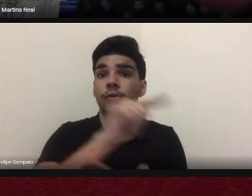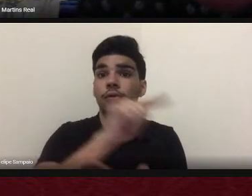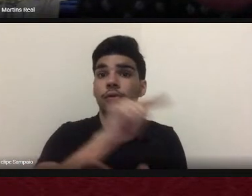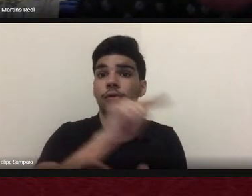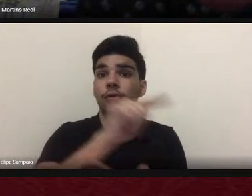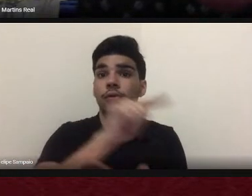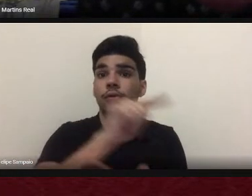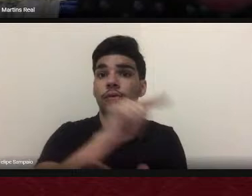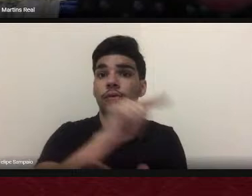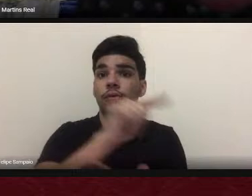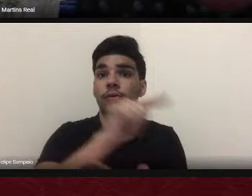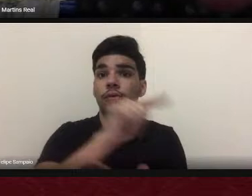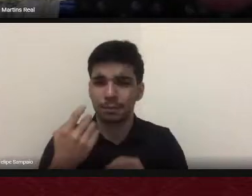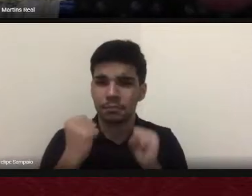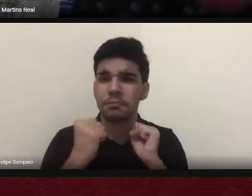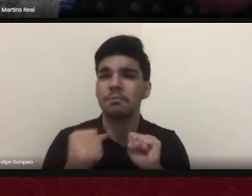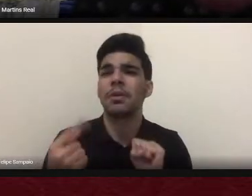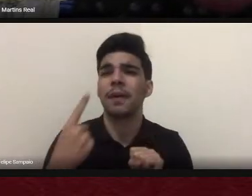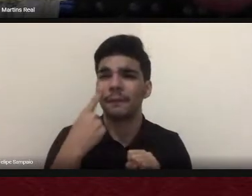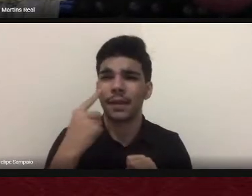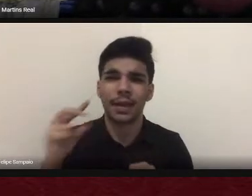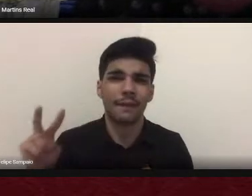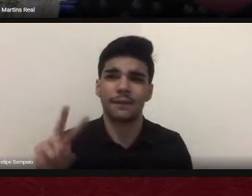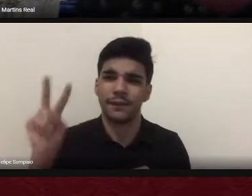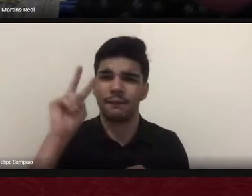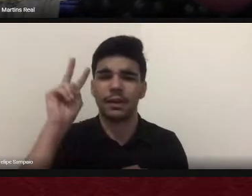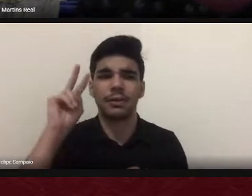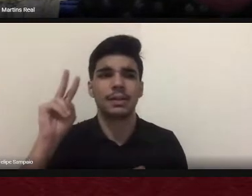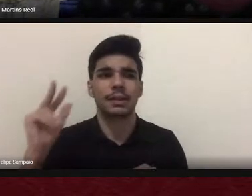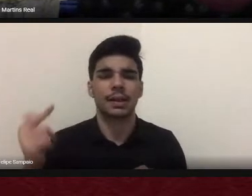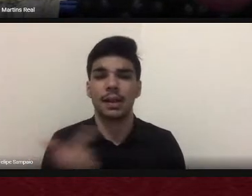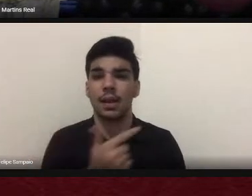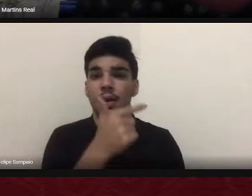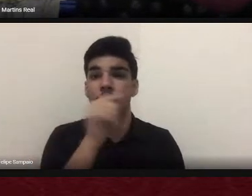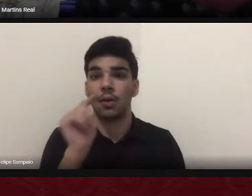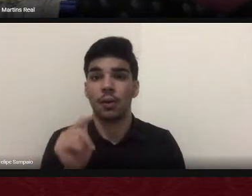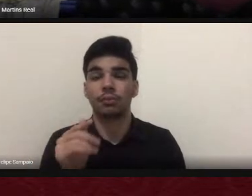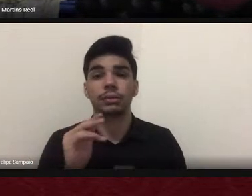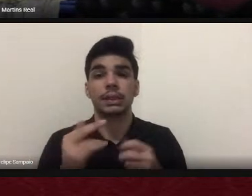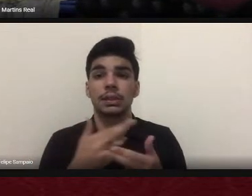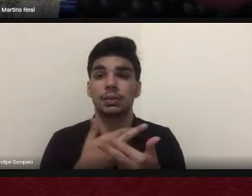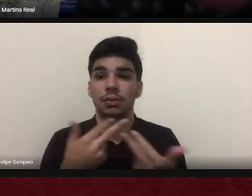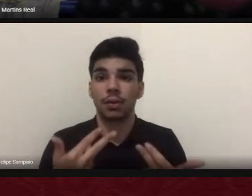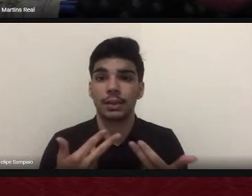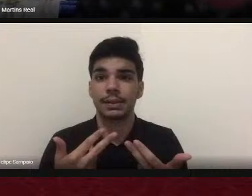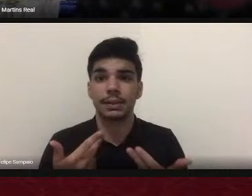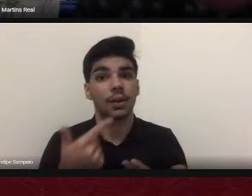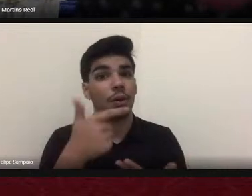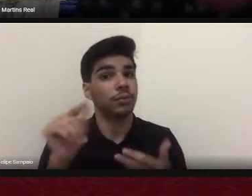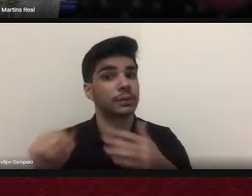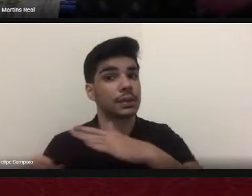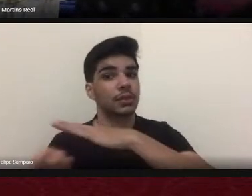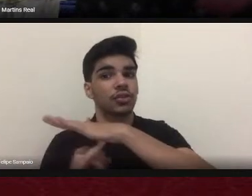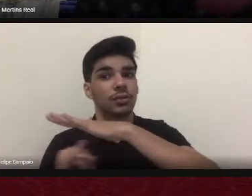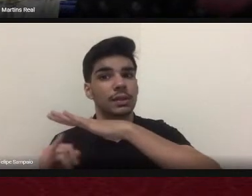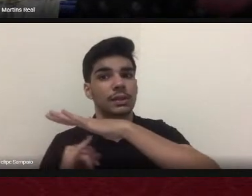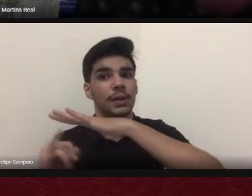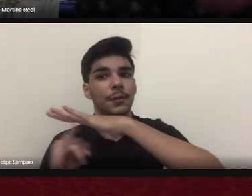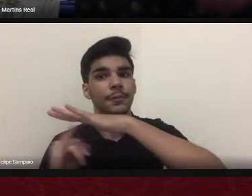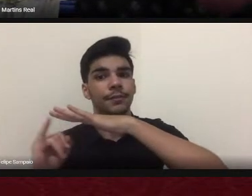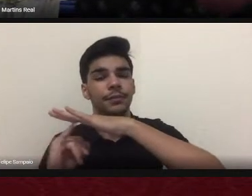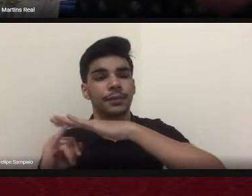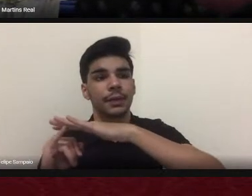ser observada de forma a observar outros cenários, outras instituições. este livro reúne,